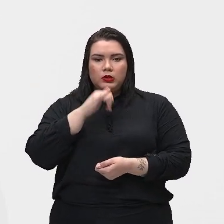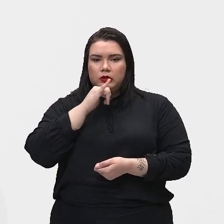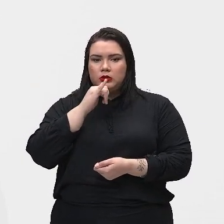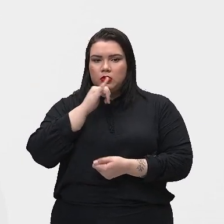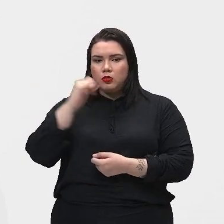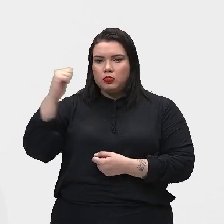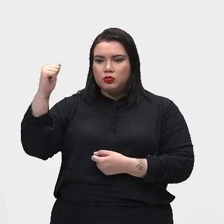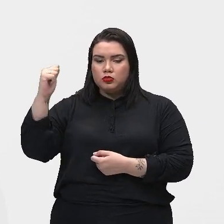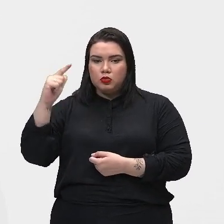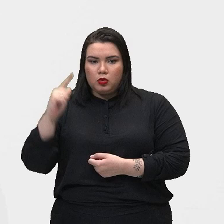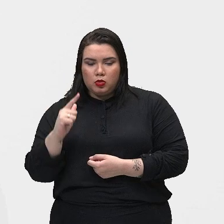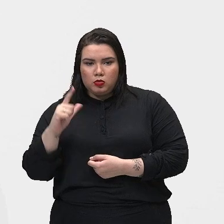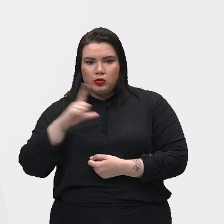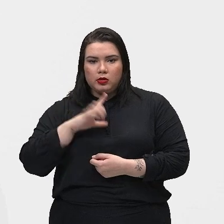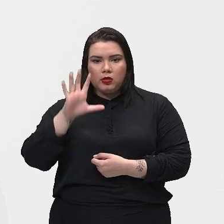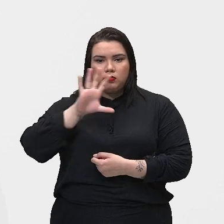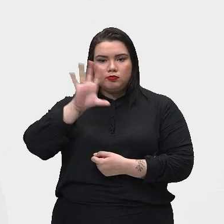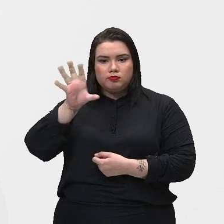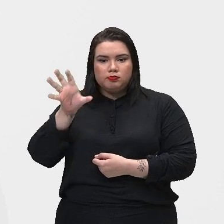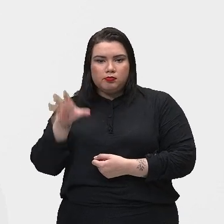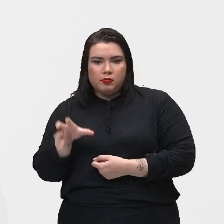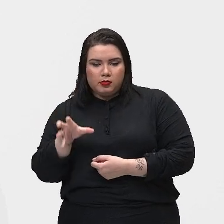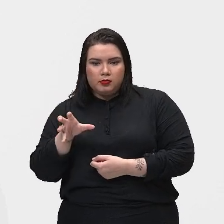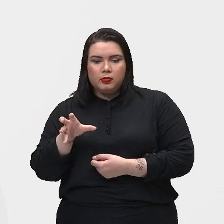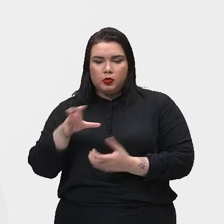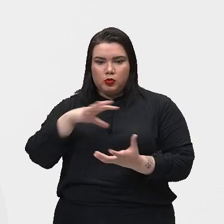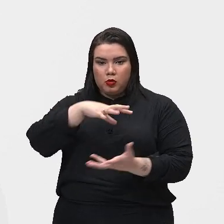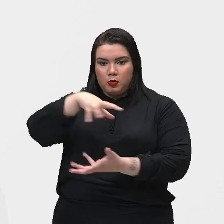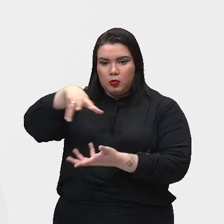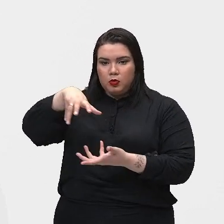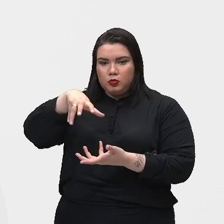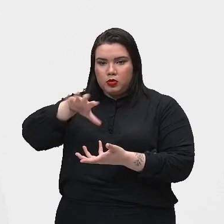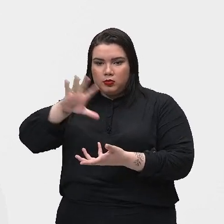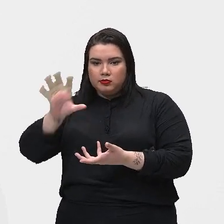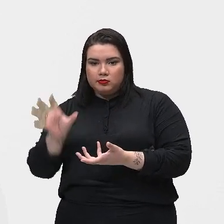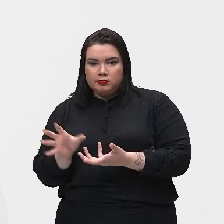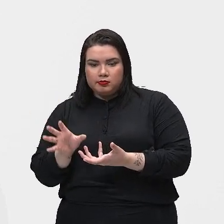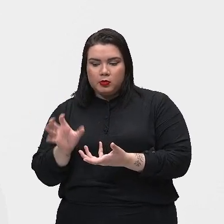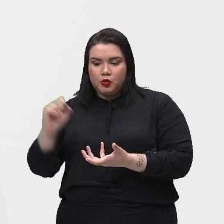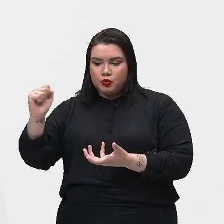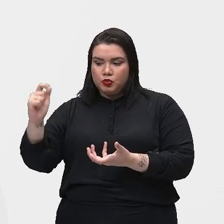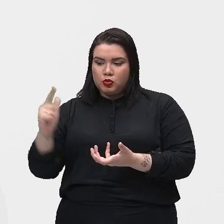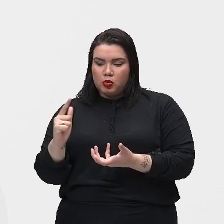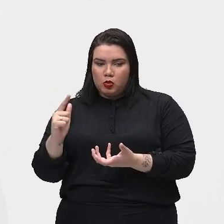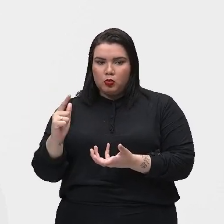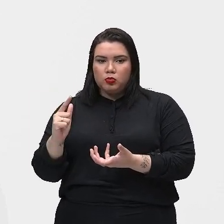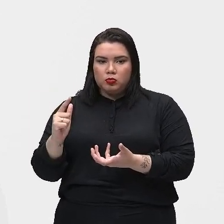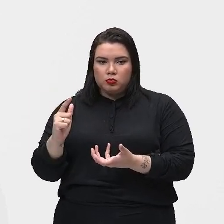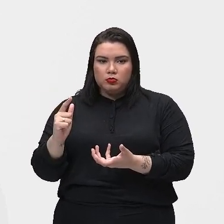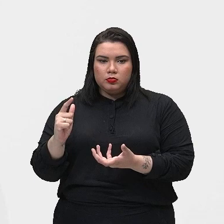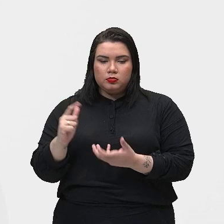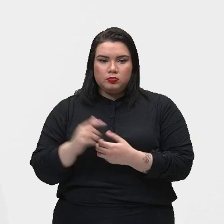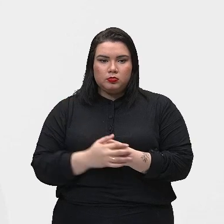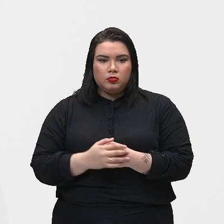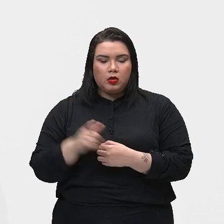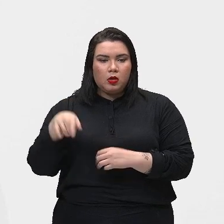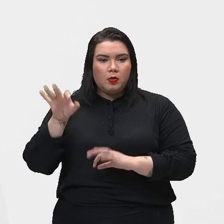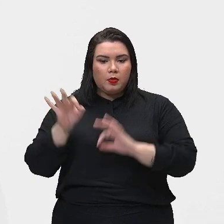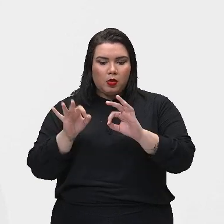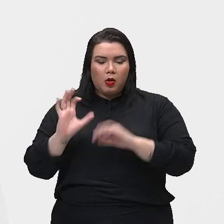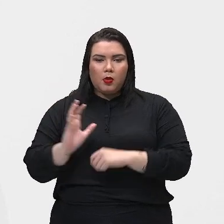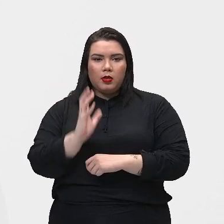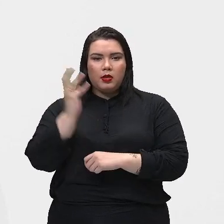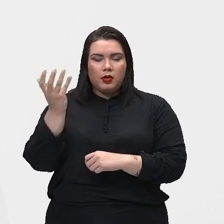ali está em uma localização, tá? E que esse processo aí